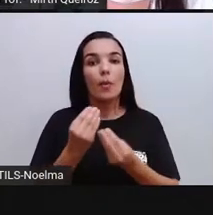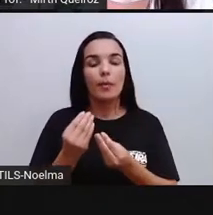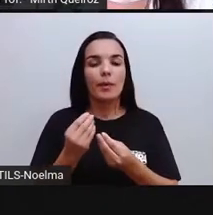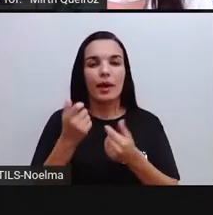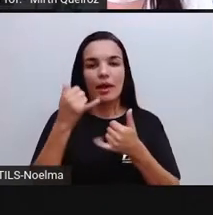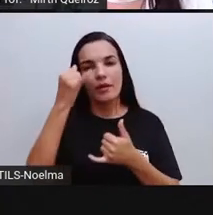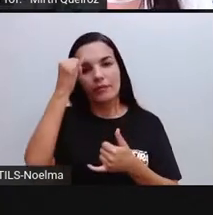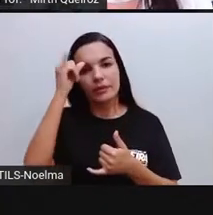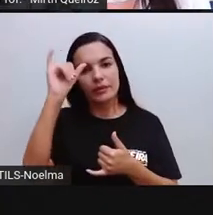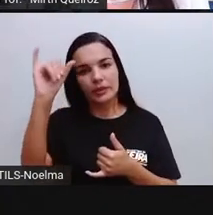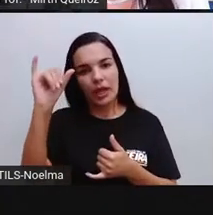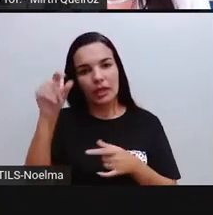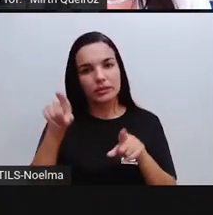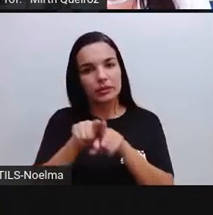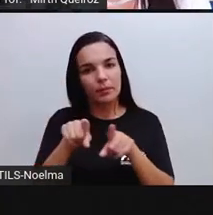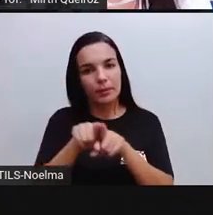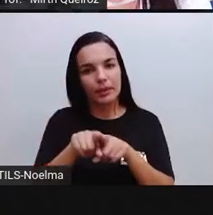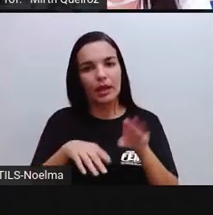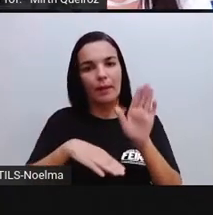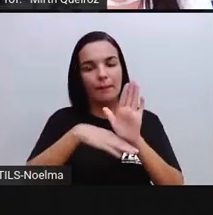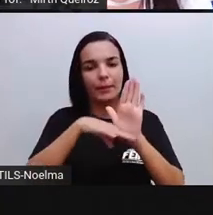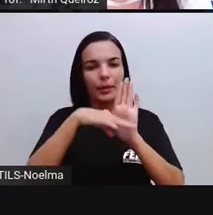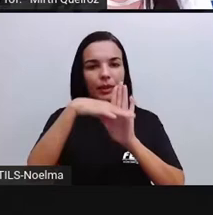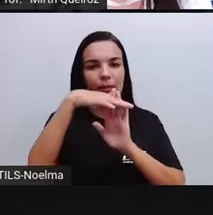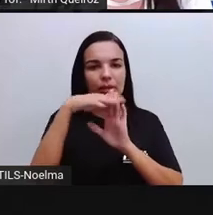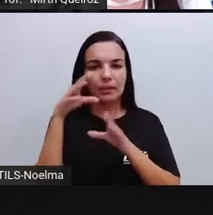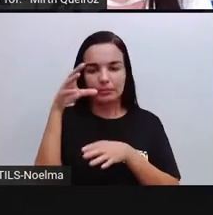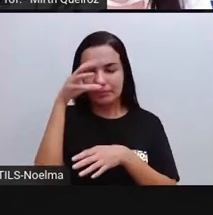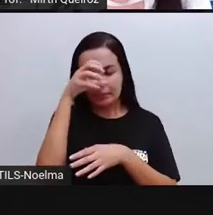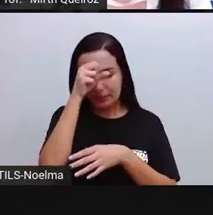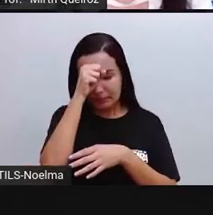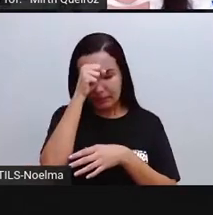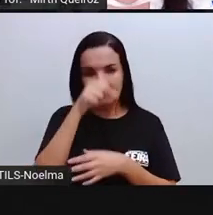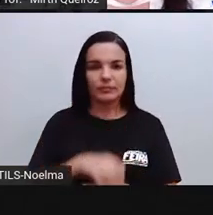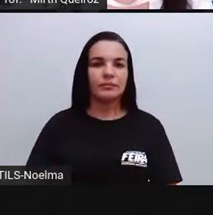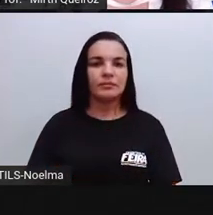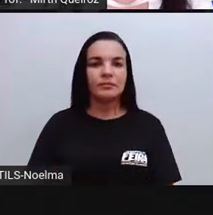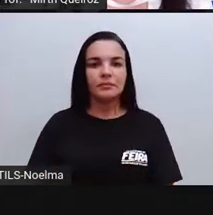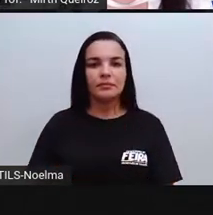e a obsolência programada. Vamos assistir?